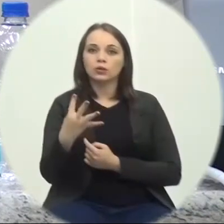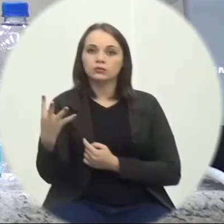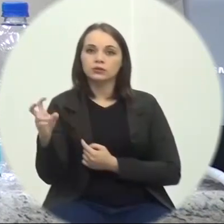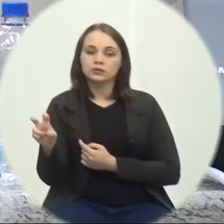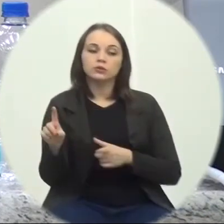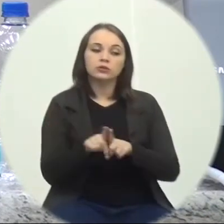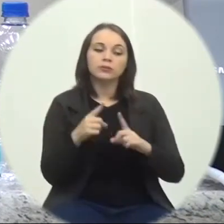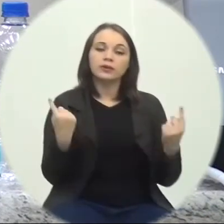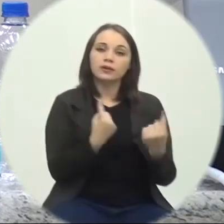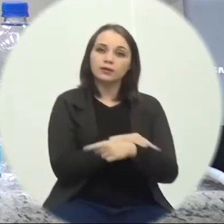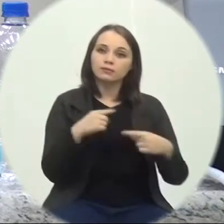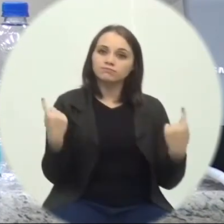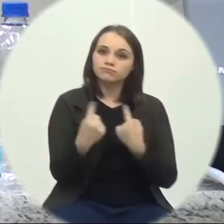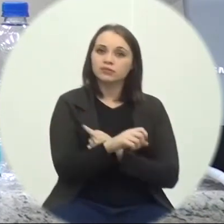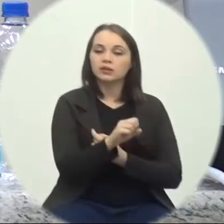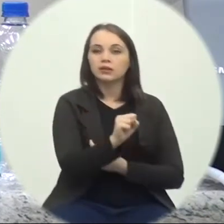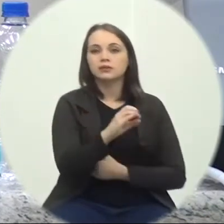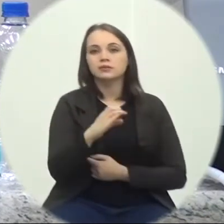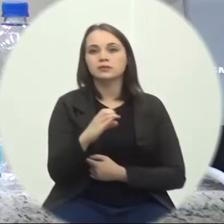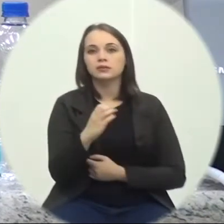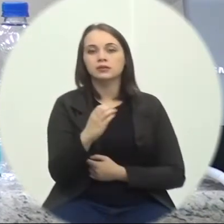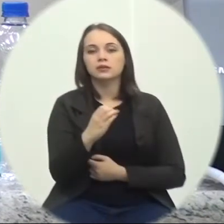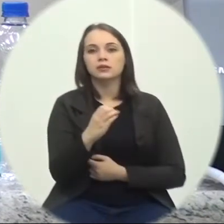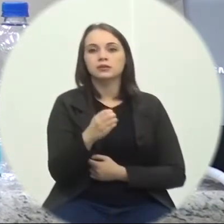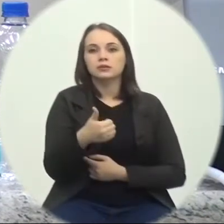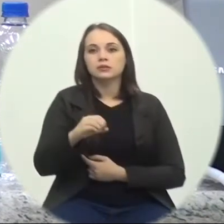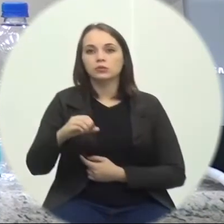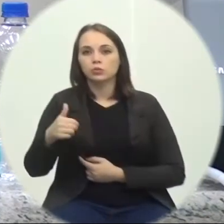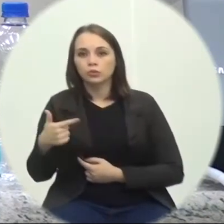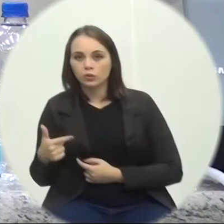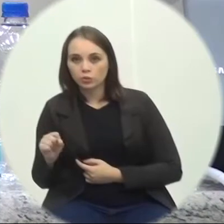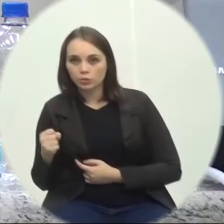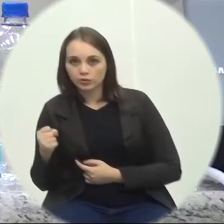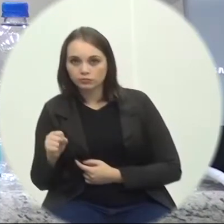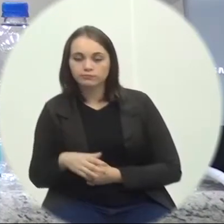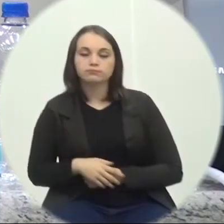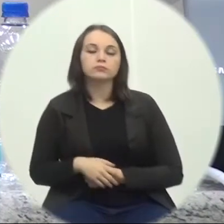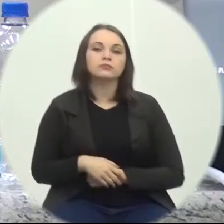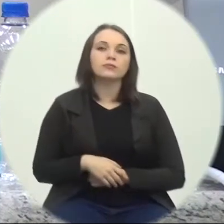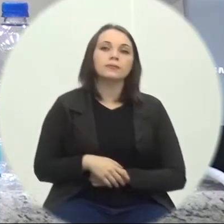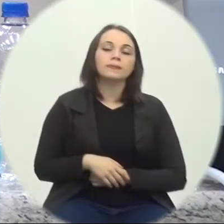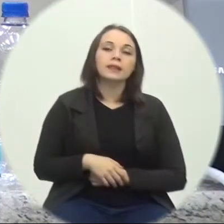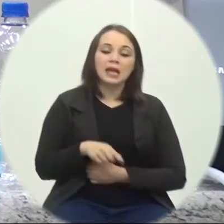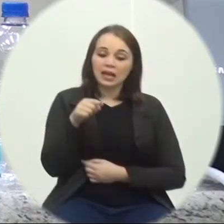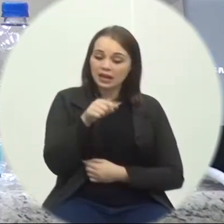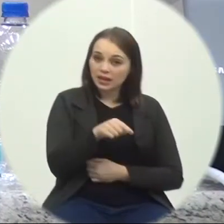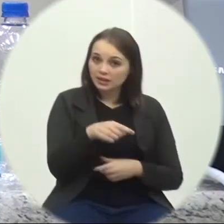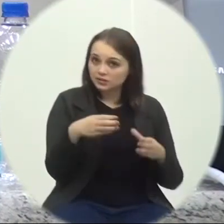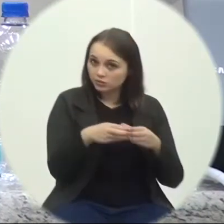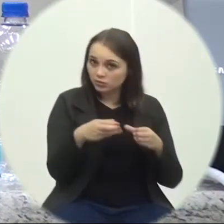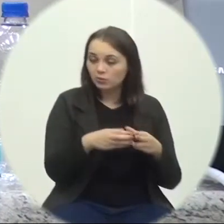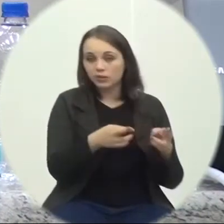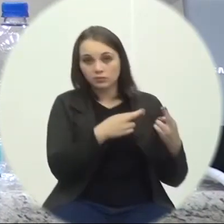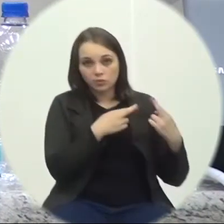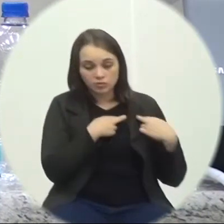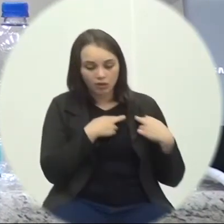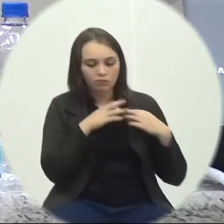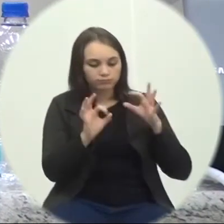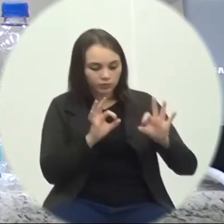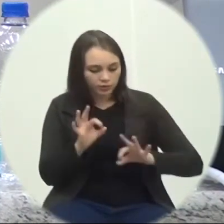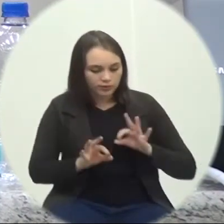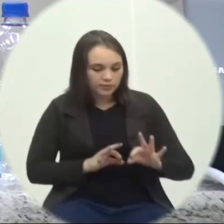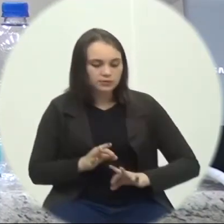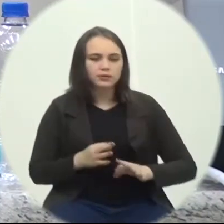coordenadoria Regional de Infraestrutura Sul CR Sul Está Responsável Pela Manutenção E Conservação Do trecho